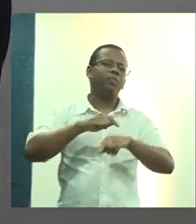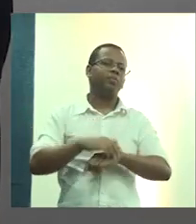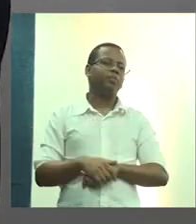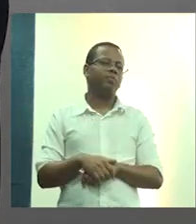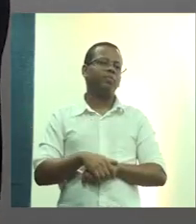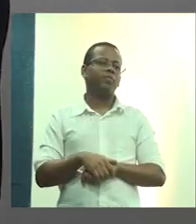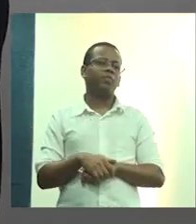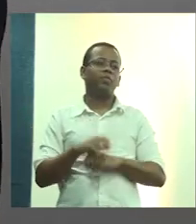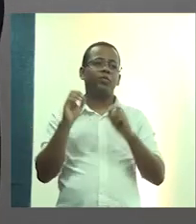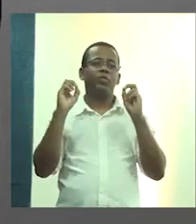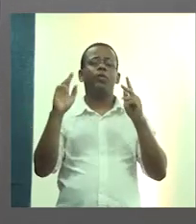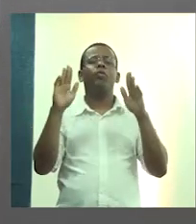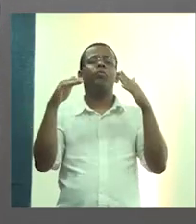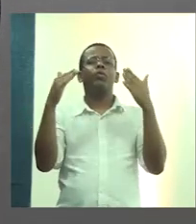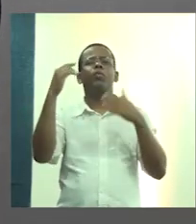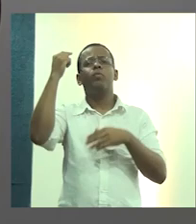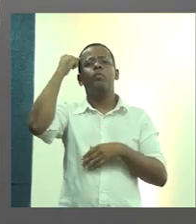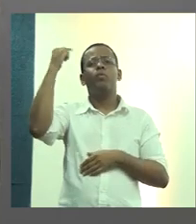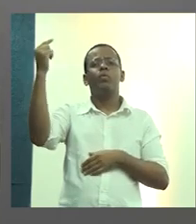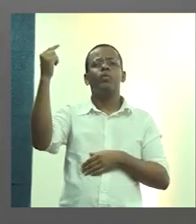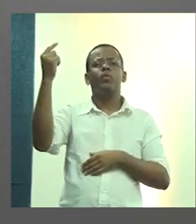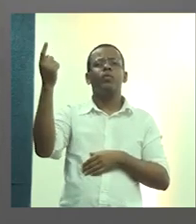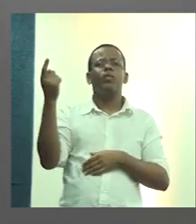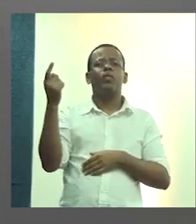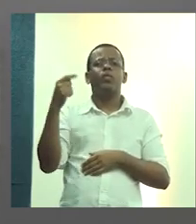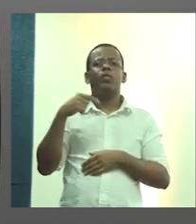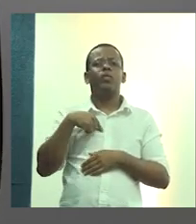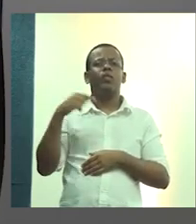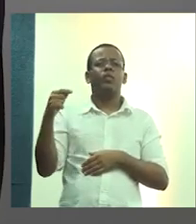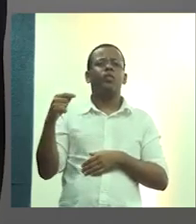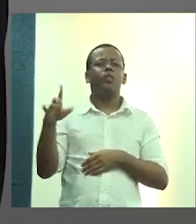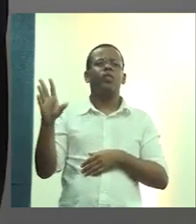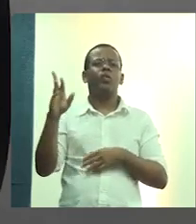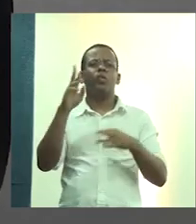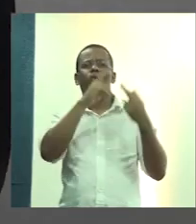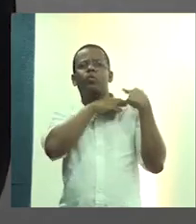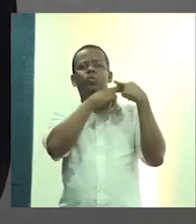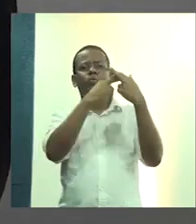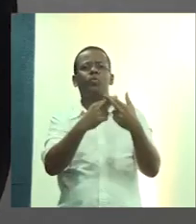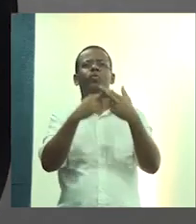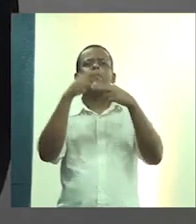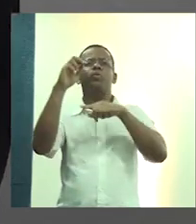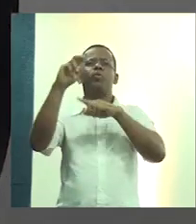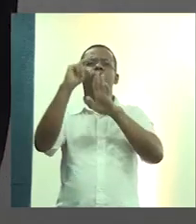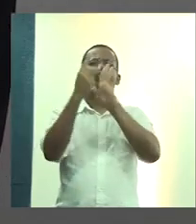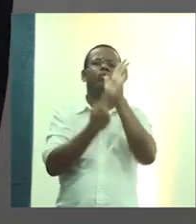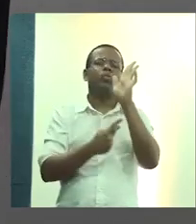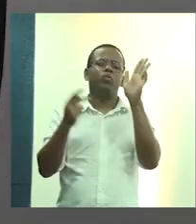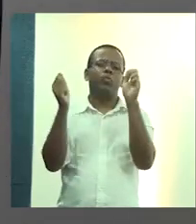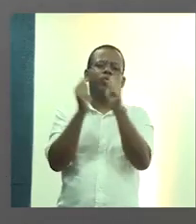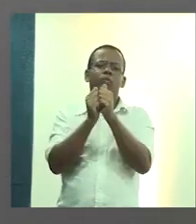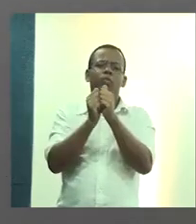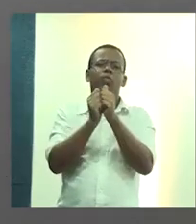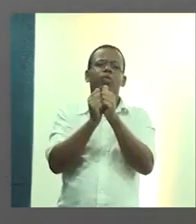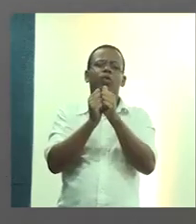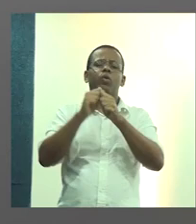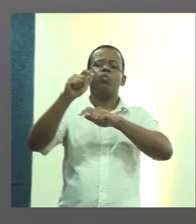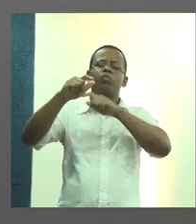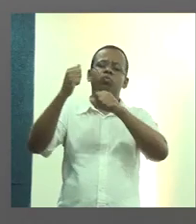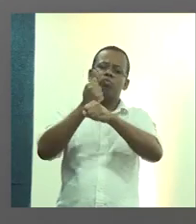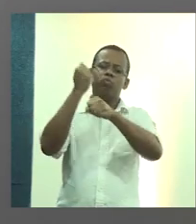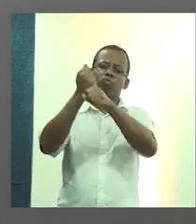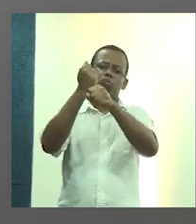Qual que a ideia? Para CAU-RS, Compromisso de Projeto e Acompanhamento da Obra, então, o credenciamento de profissionais